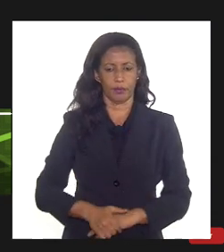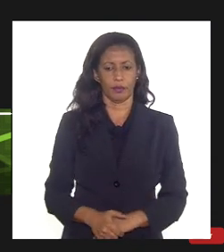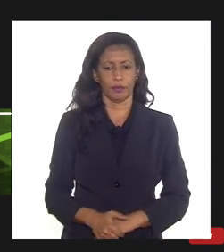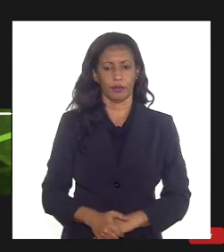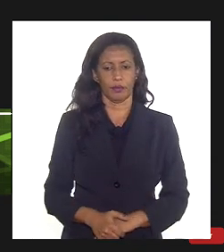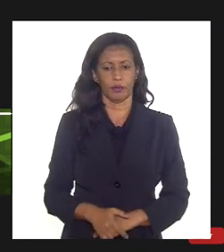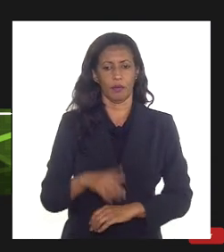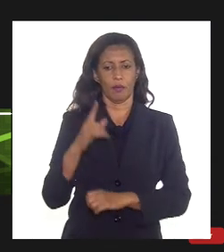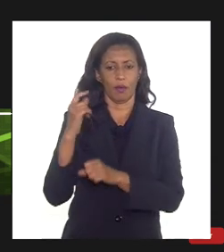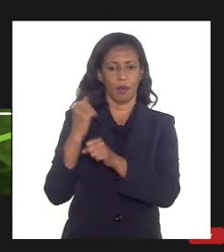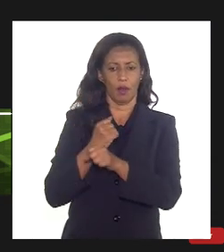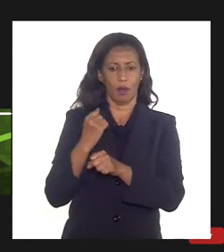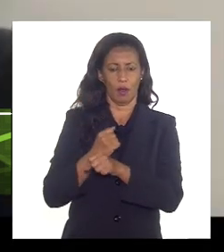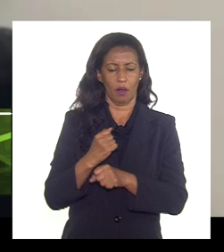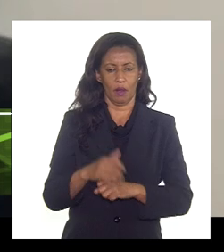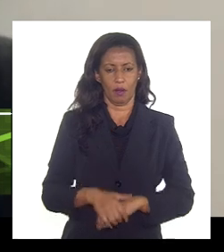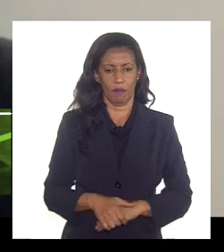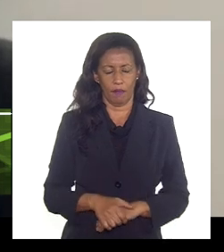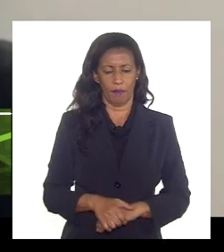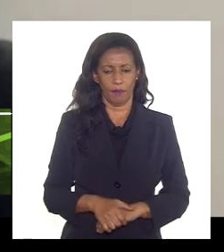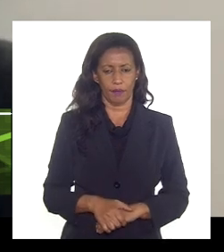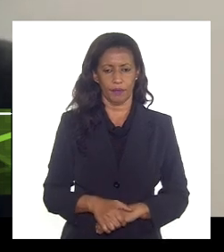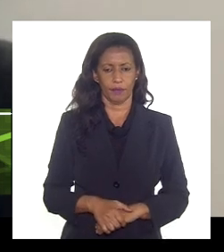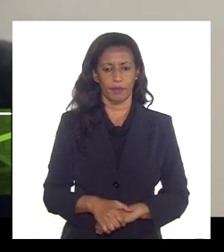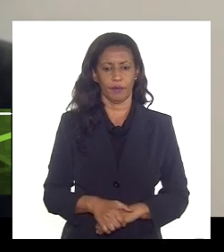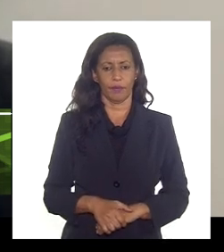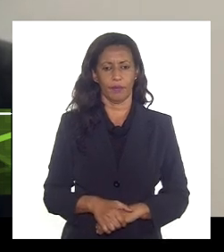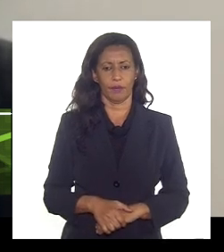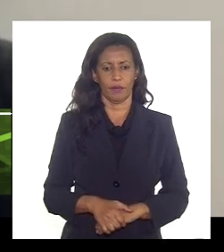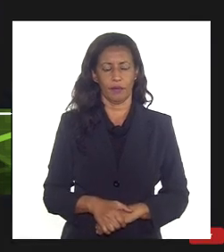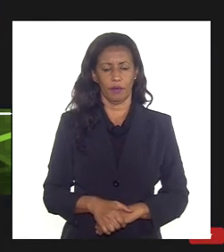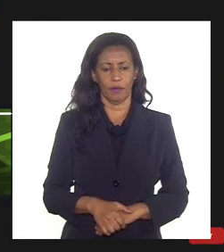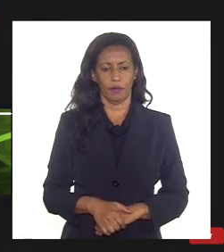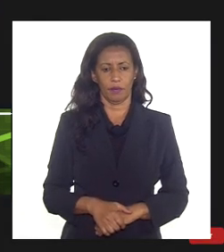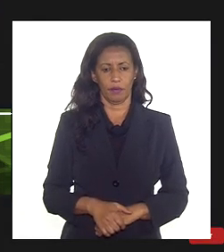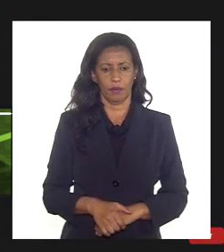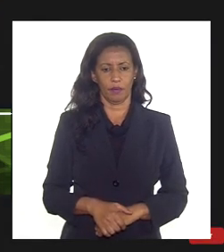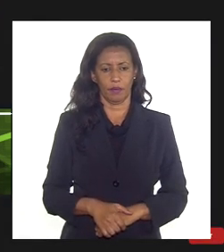que é a construção do flare ou tocha E